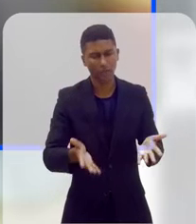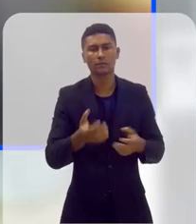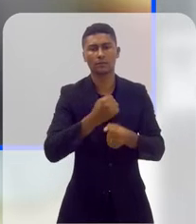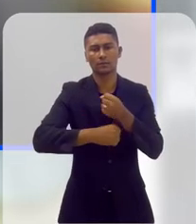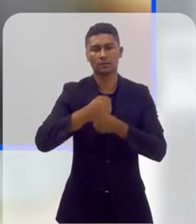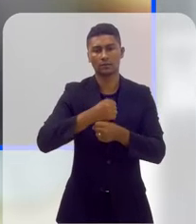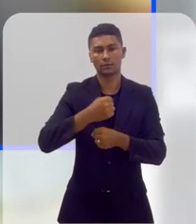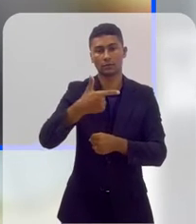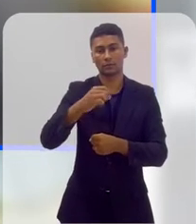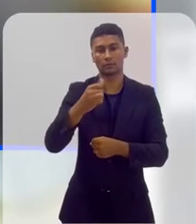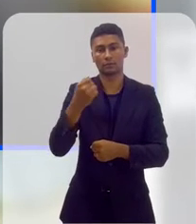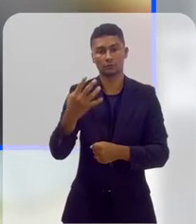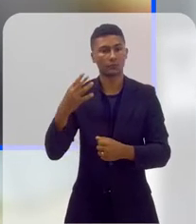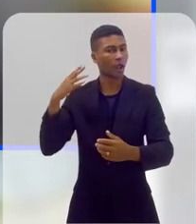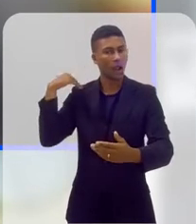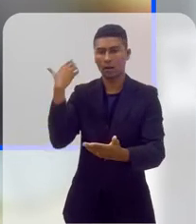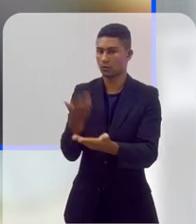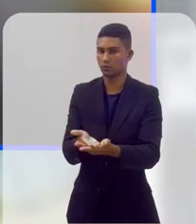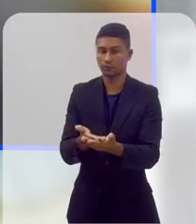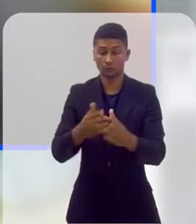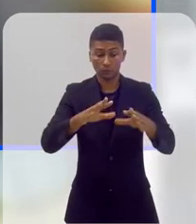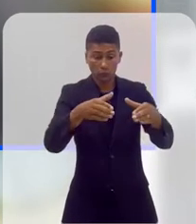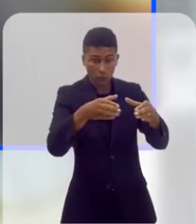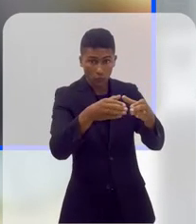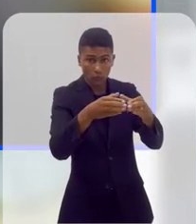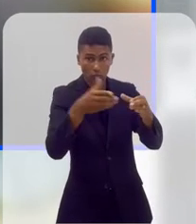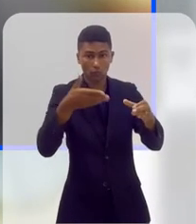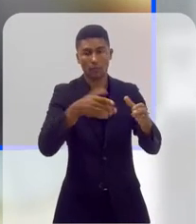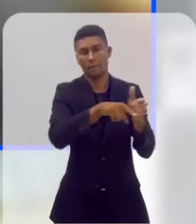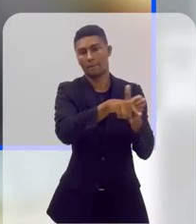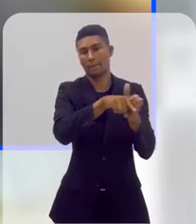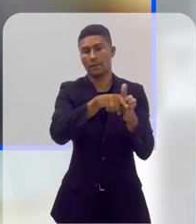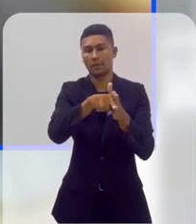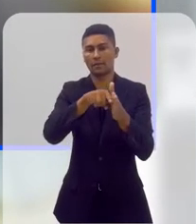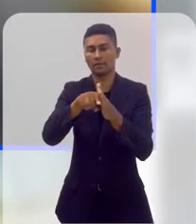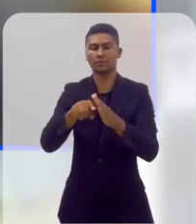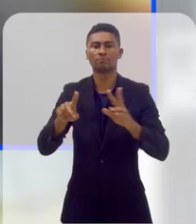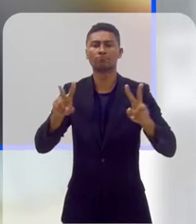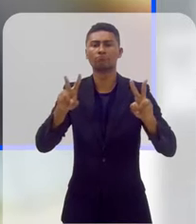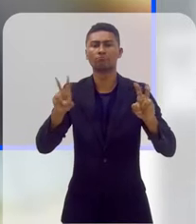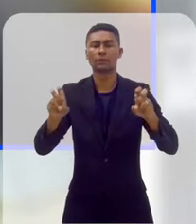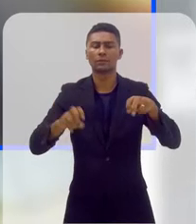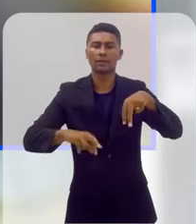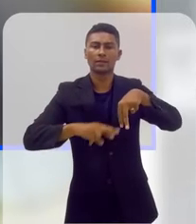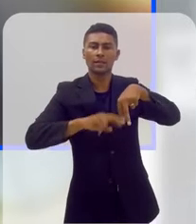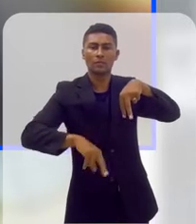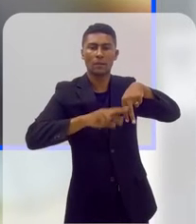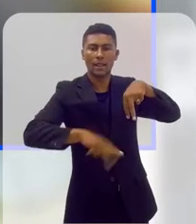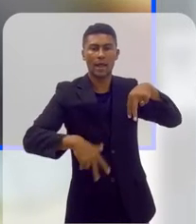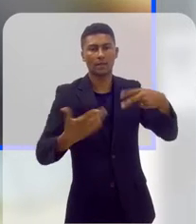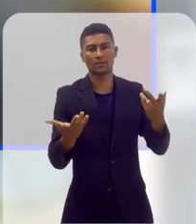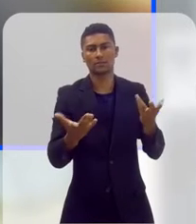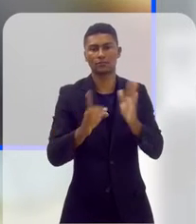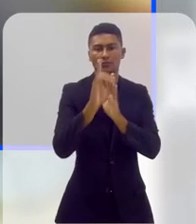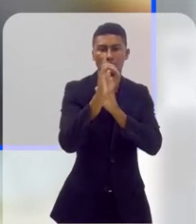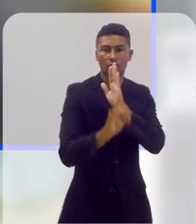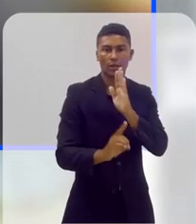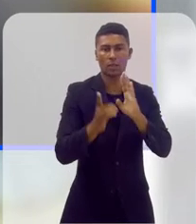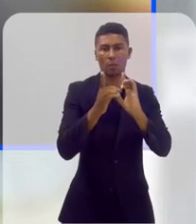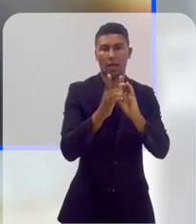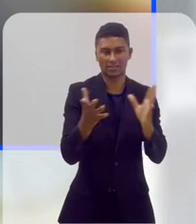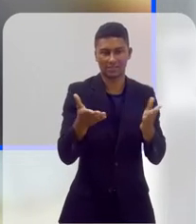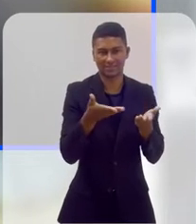desde 2014. É um grupo de pesquisa, já muito consolidado, né, chamado Sexualidade, Direito e Democracia.